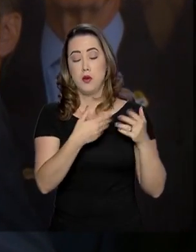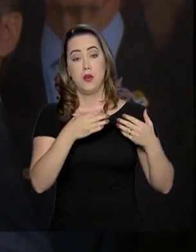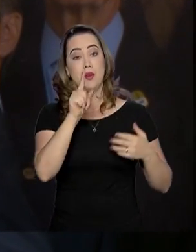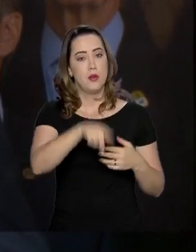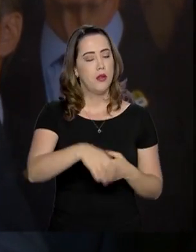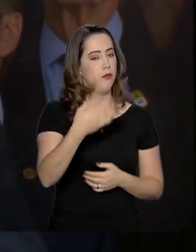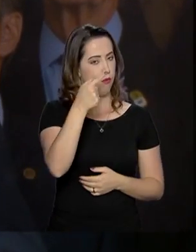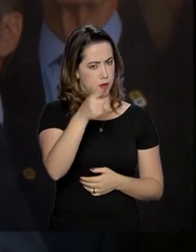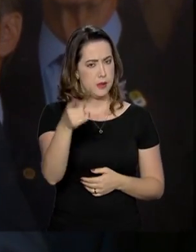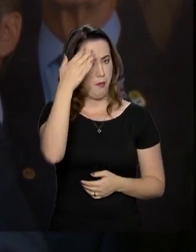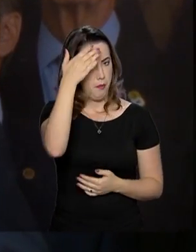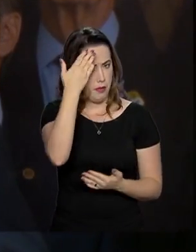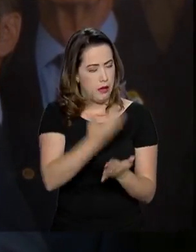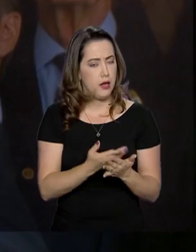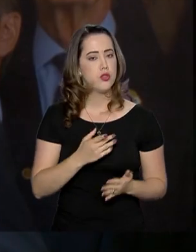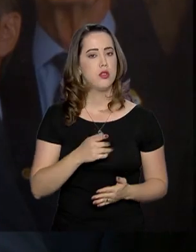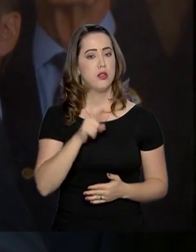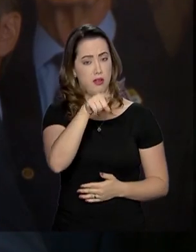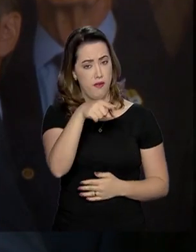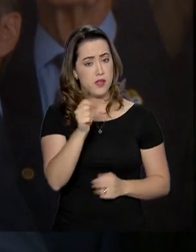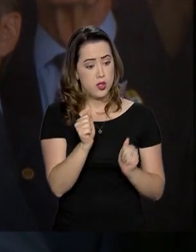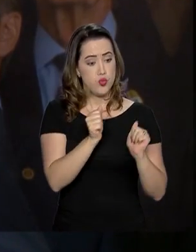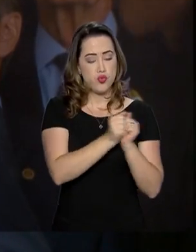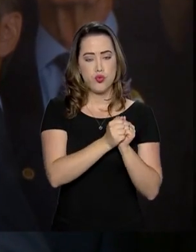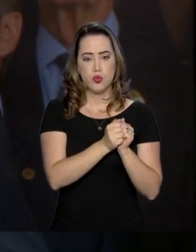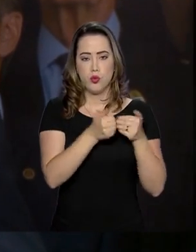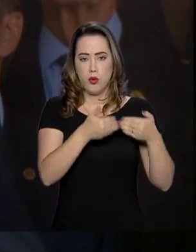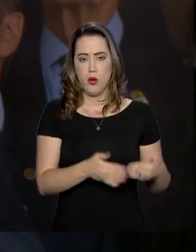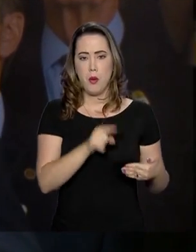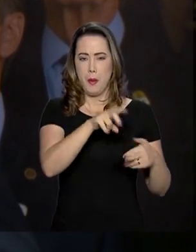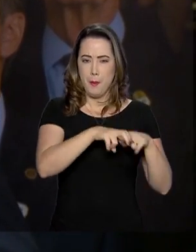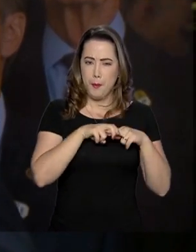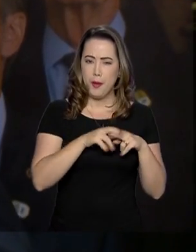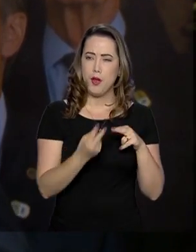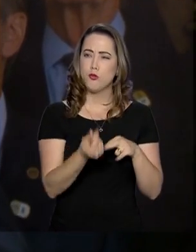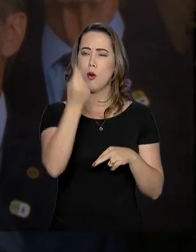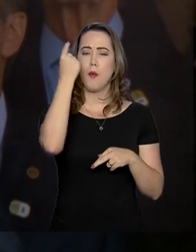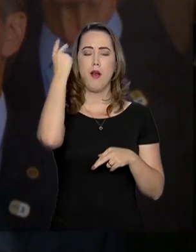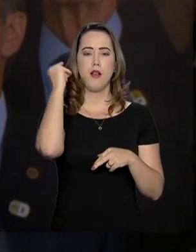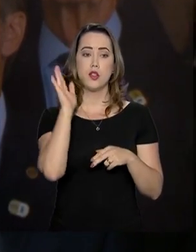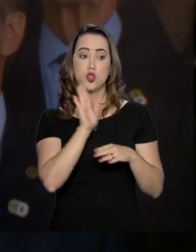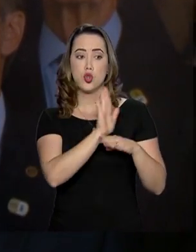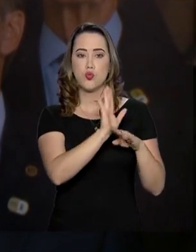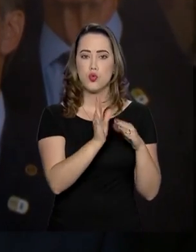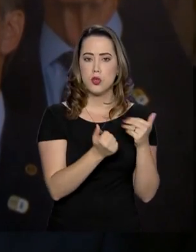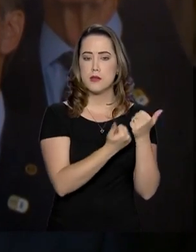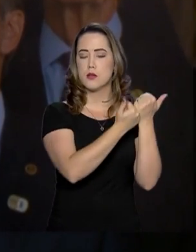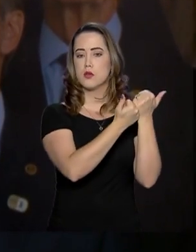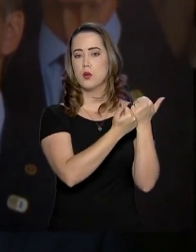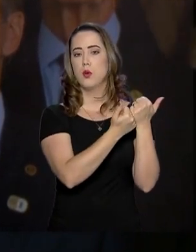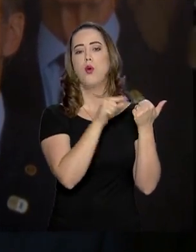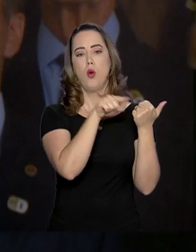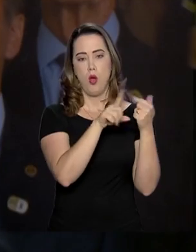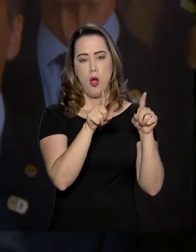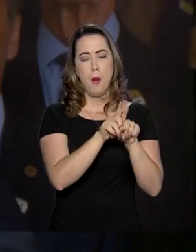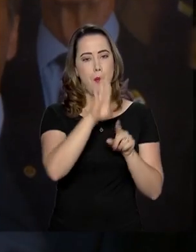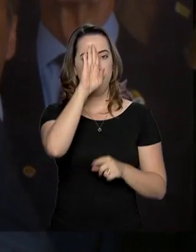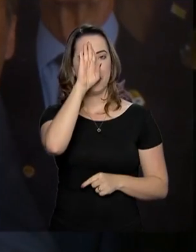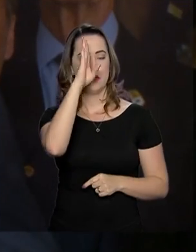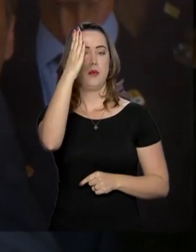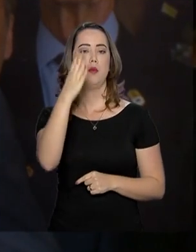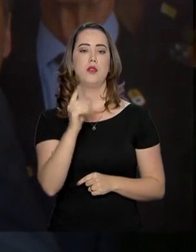certeza, com a tua presença, pelo teu passado de assessor parlamentar, principalmente,